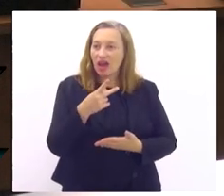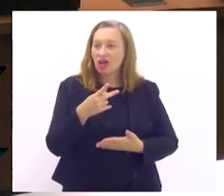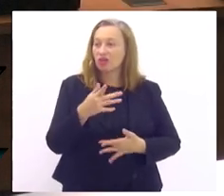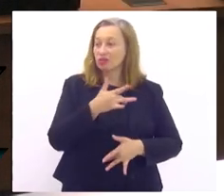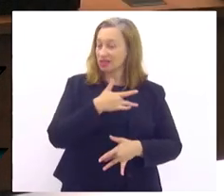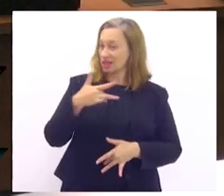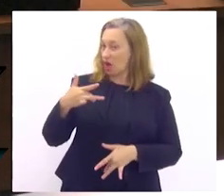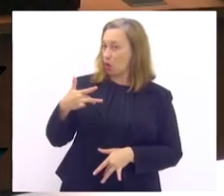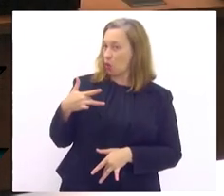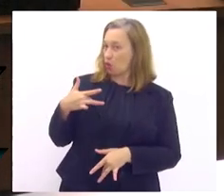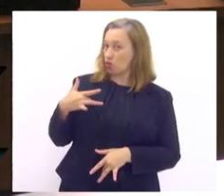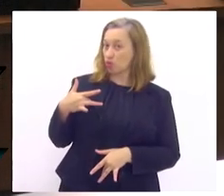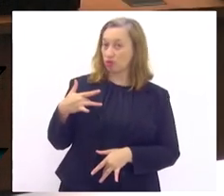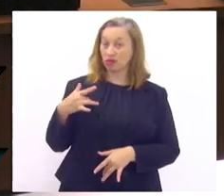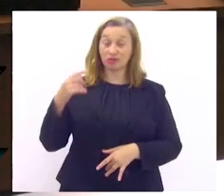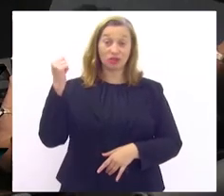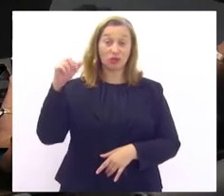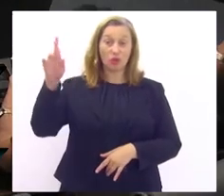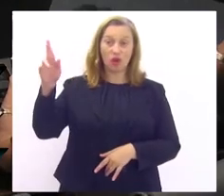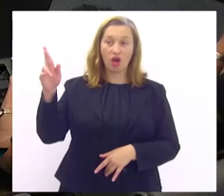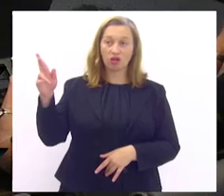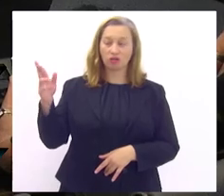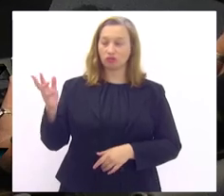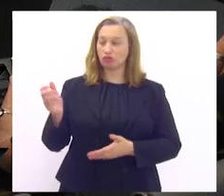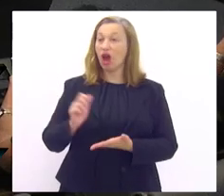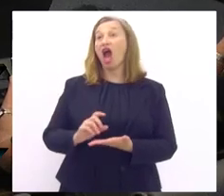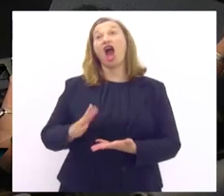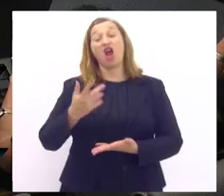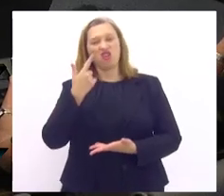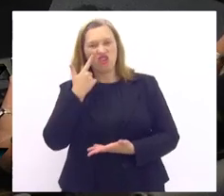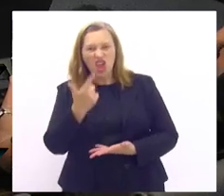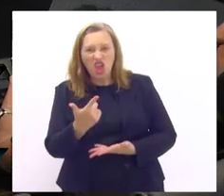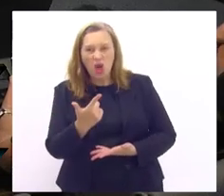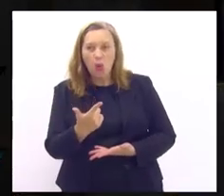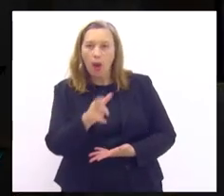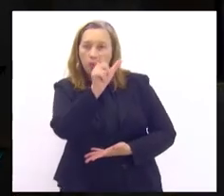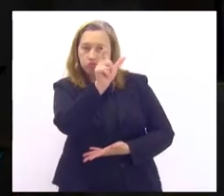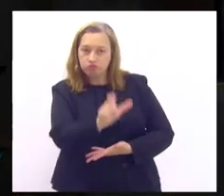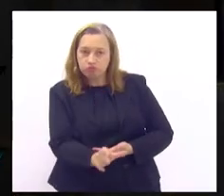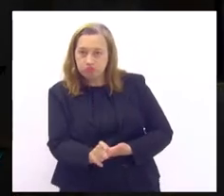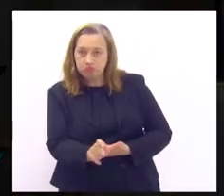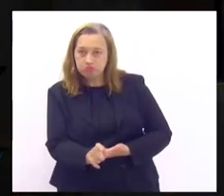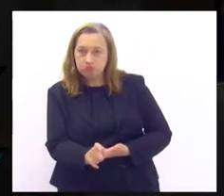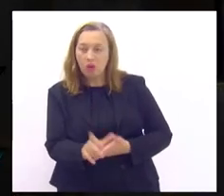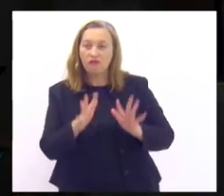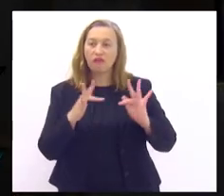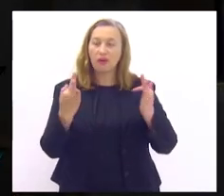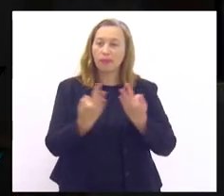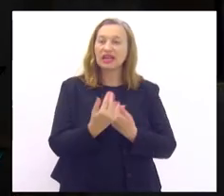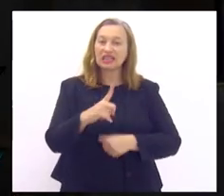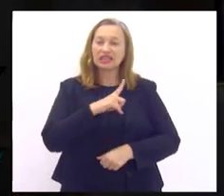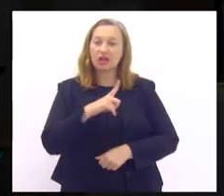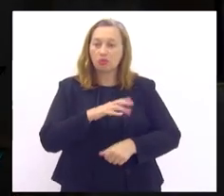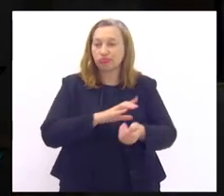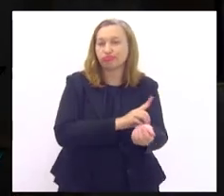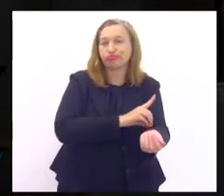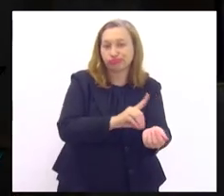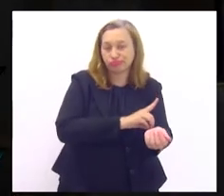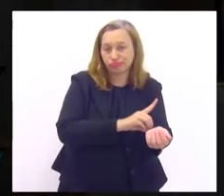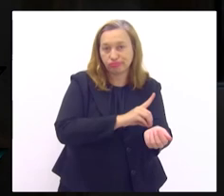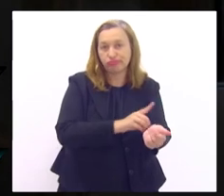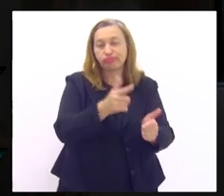-condicionado com a canetinha na mão quero ver lá se tivesse um parente na família se certamente ela não ia atender mais rápido essa demanda então